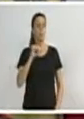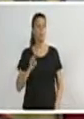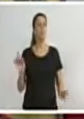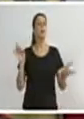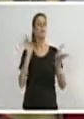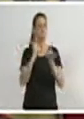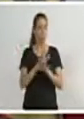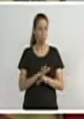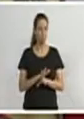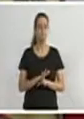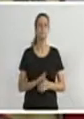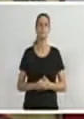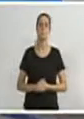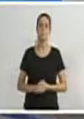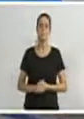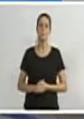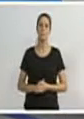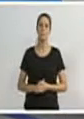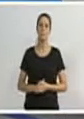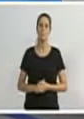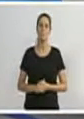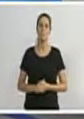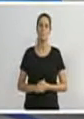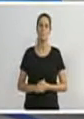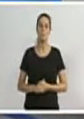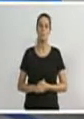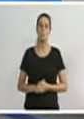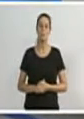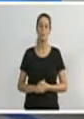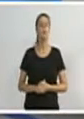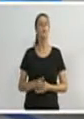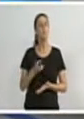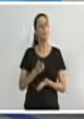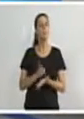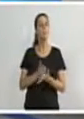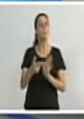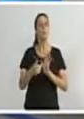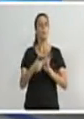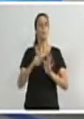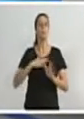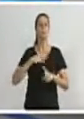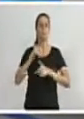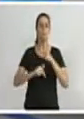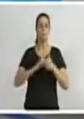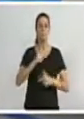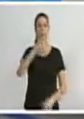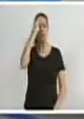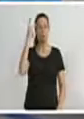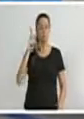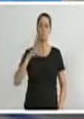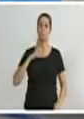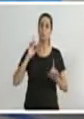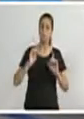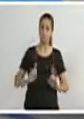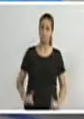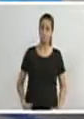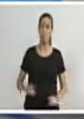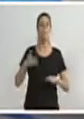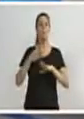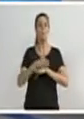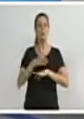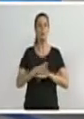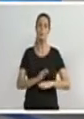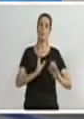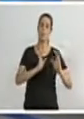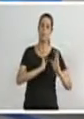vereador Becker para a prestação de contas. A continuação de um pouquinho do meu trabalho. Portadores de necessidades especiais frequentam a